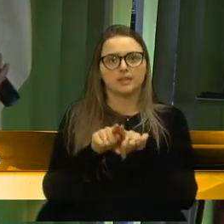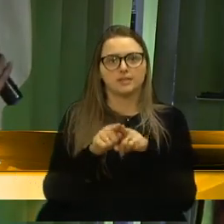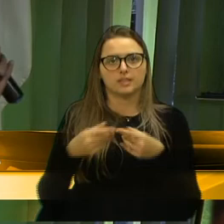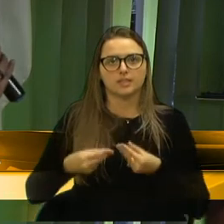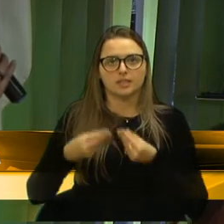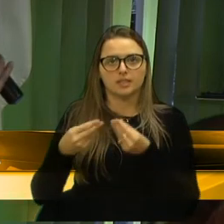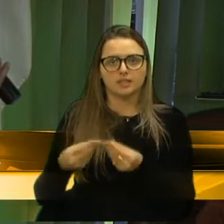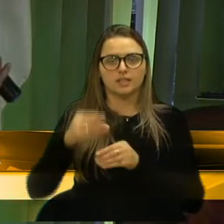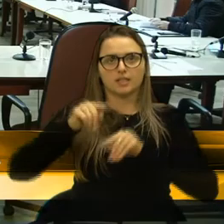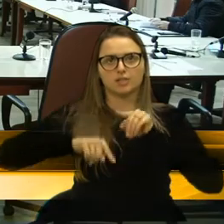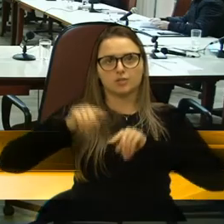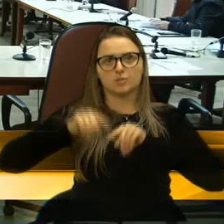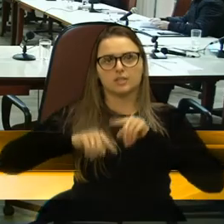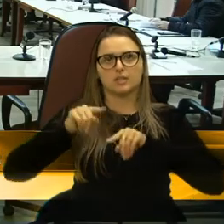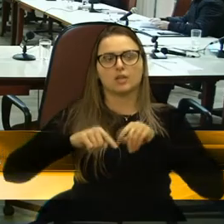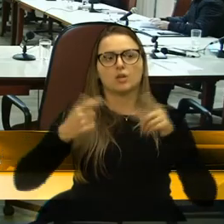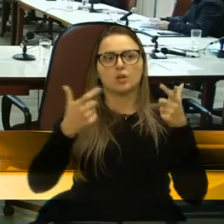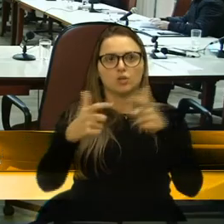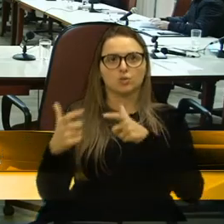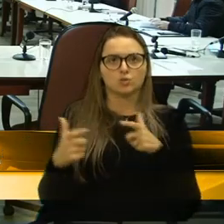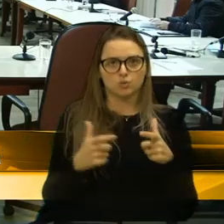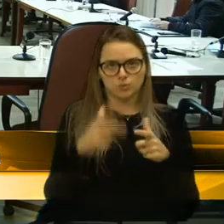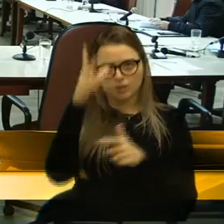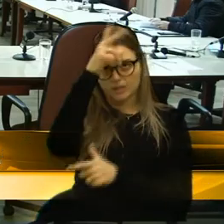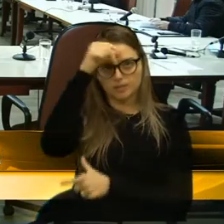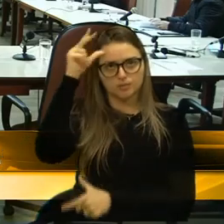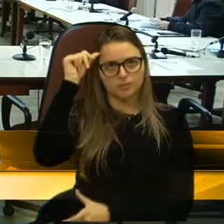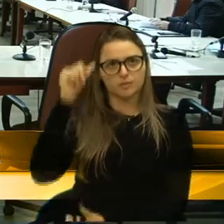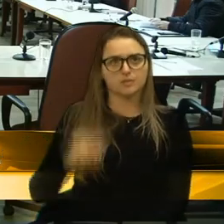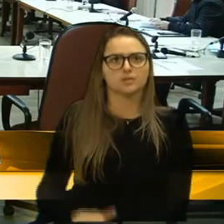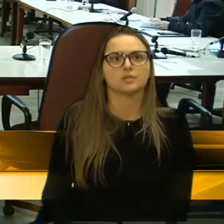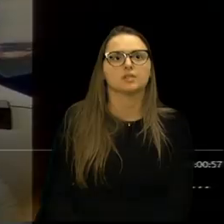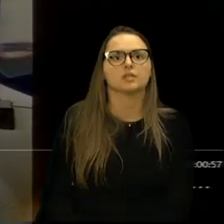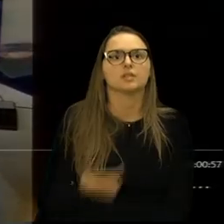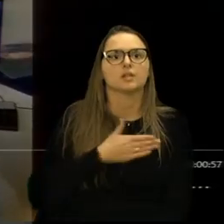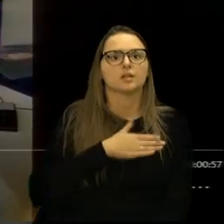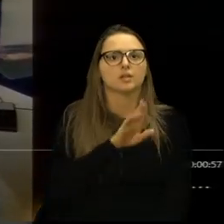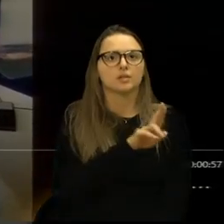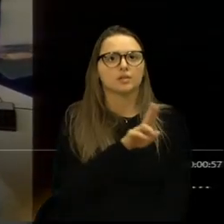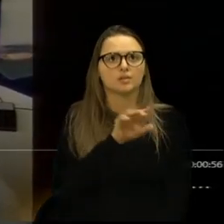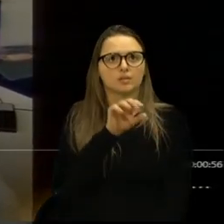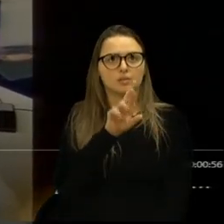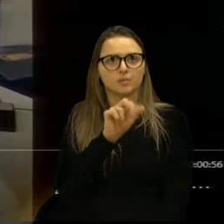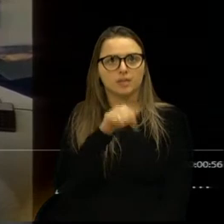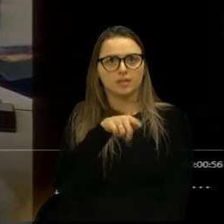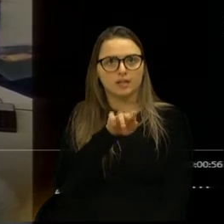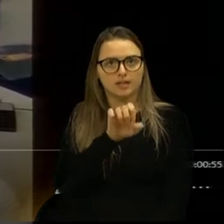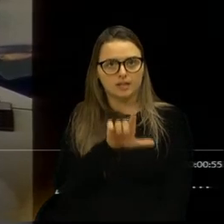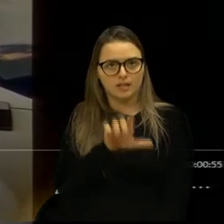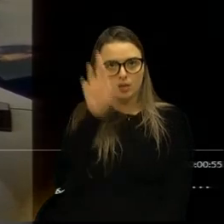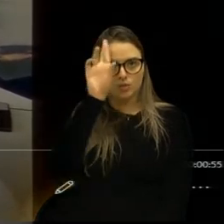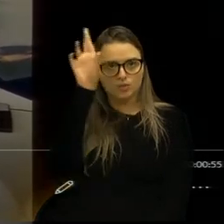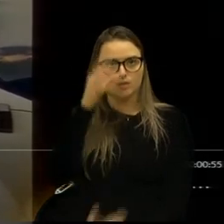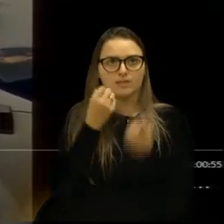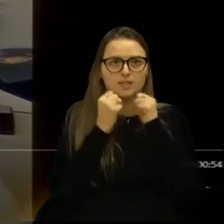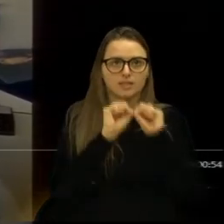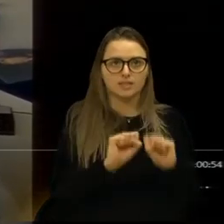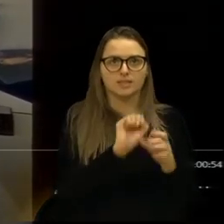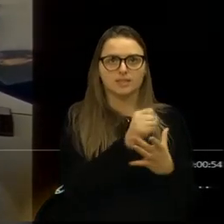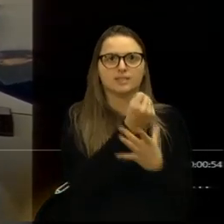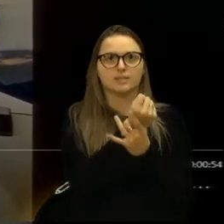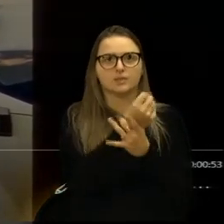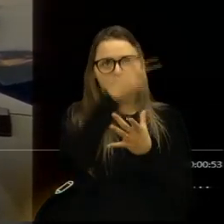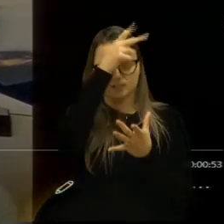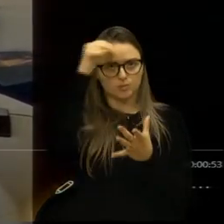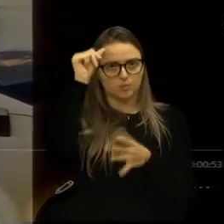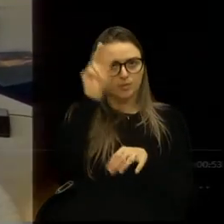do material, especialmente nos órgãos públicos municipais. Sou a Raquel, diretor de Proteção Social da Secretaria Municipal de Segurança Pública e